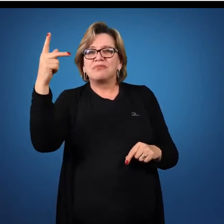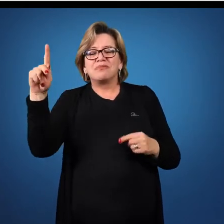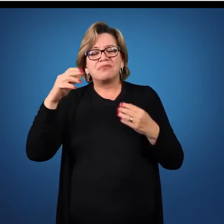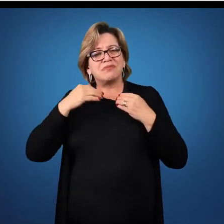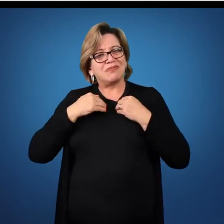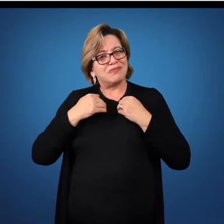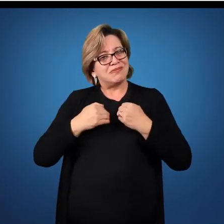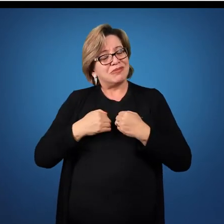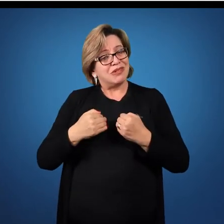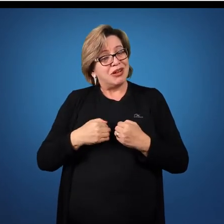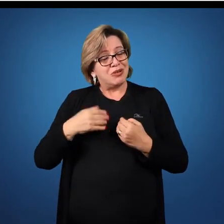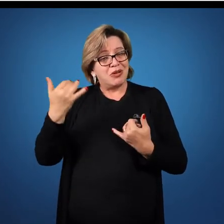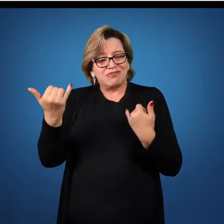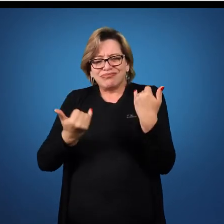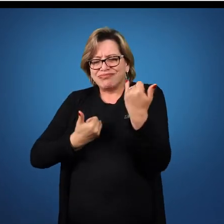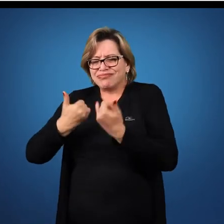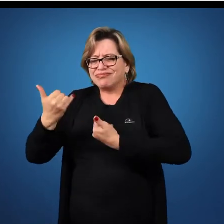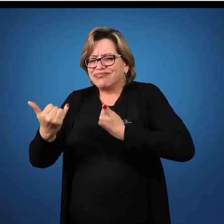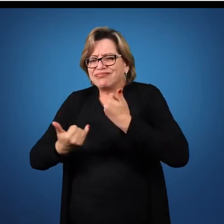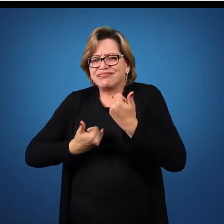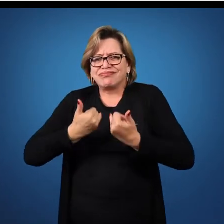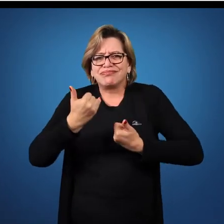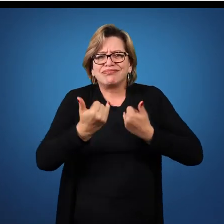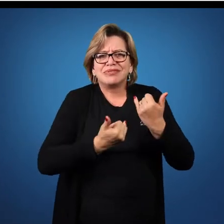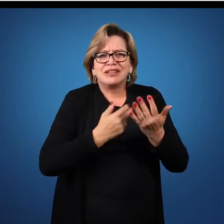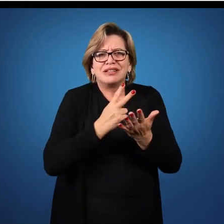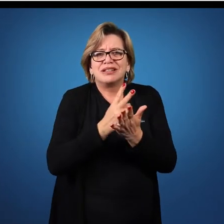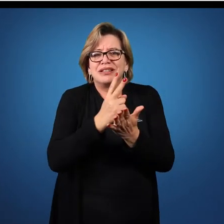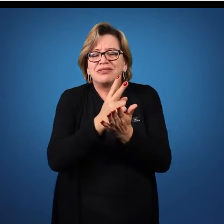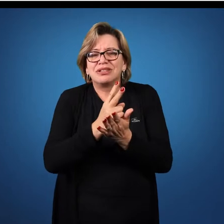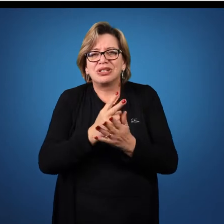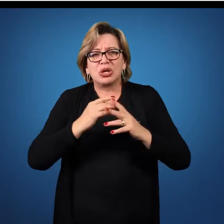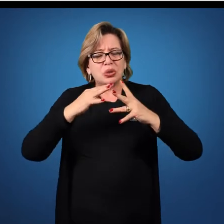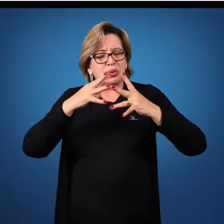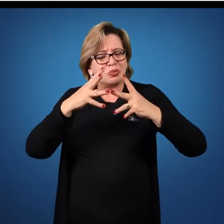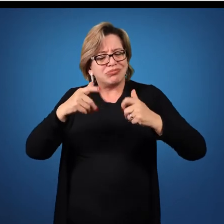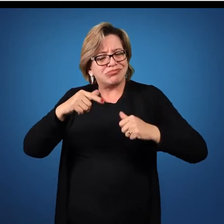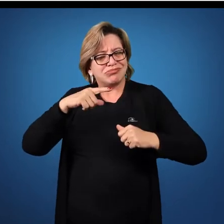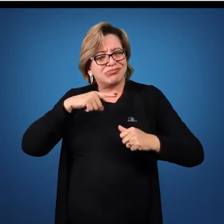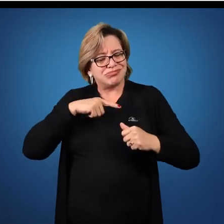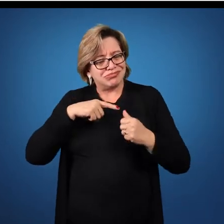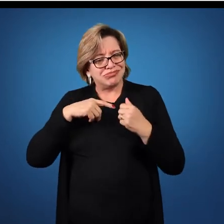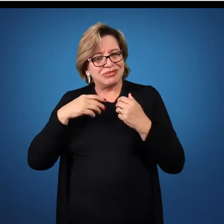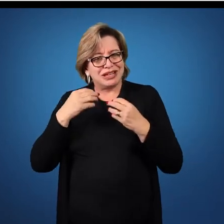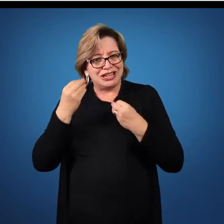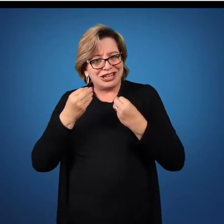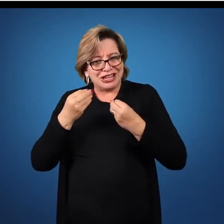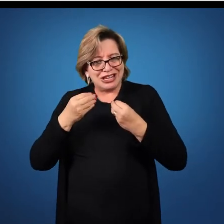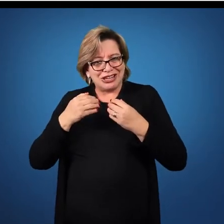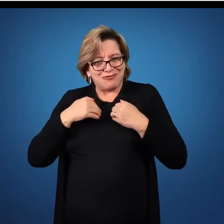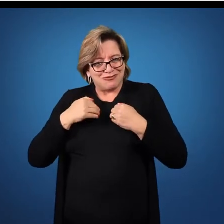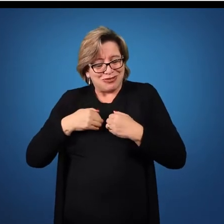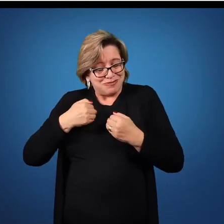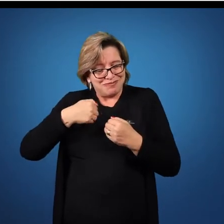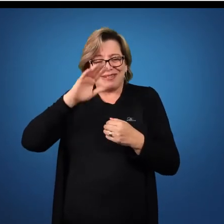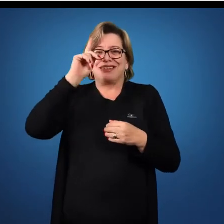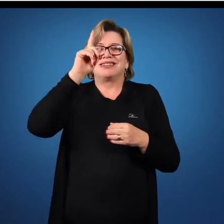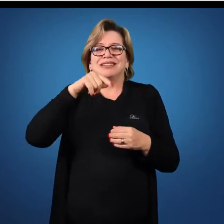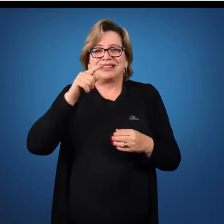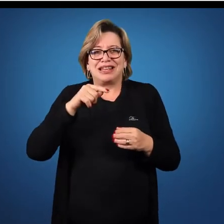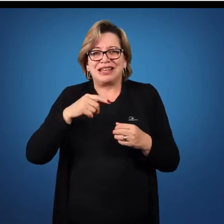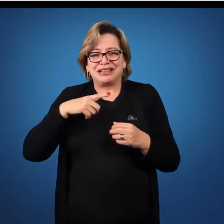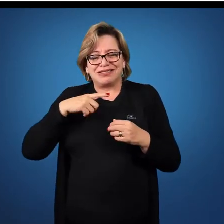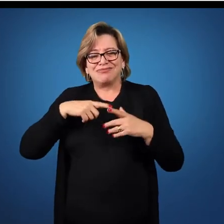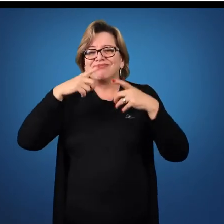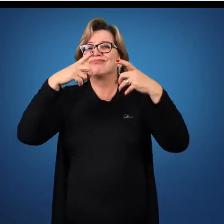ele recebe informações. Que tudo que está em você vai além de você. Vai para